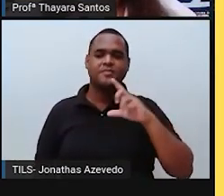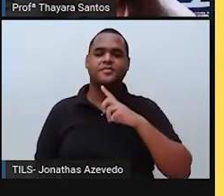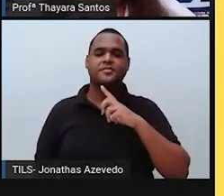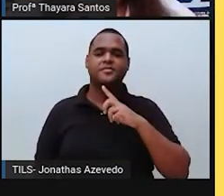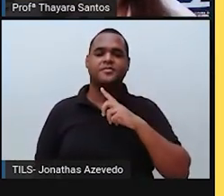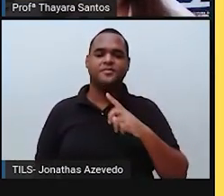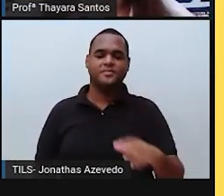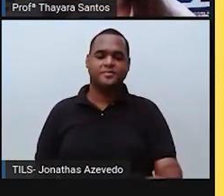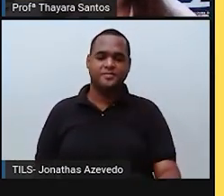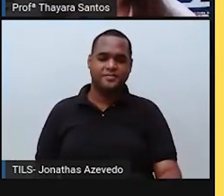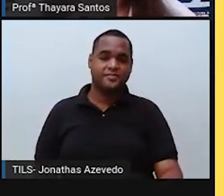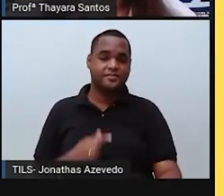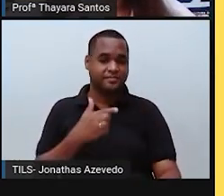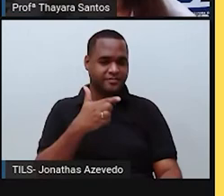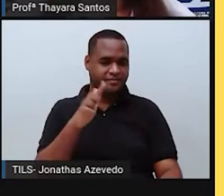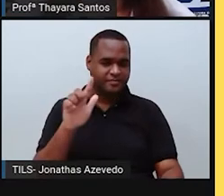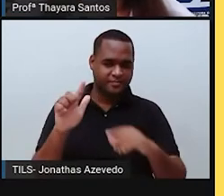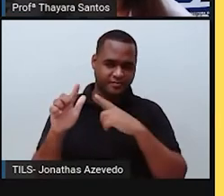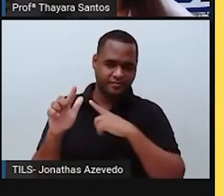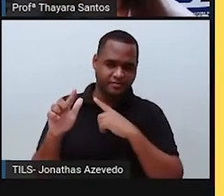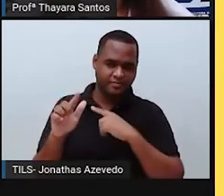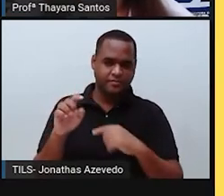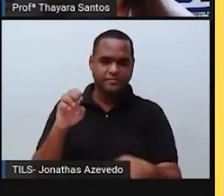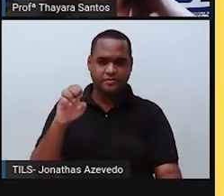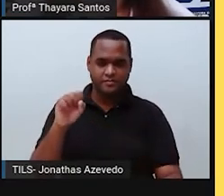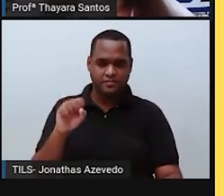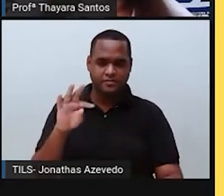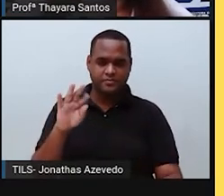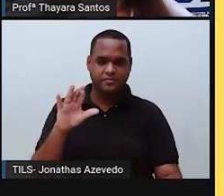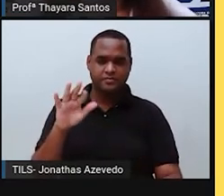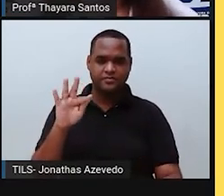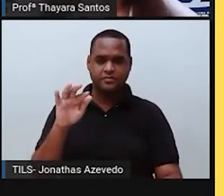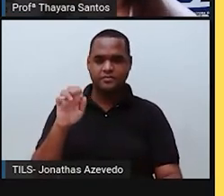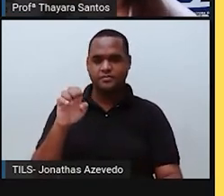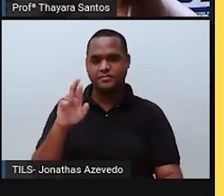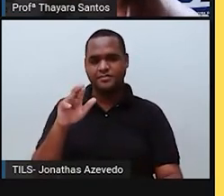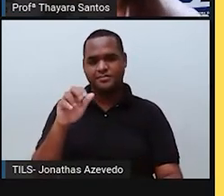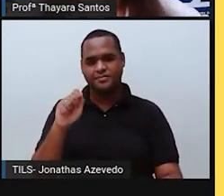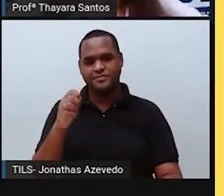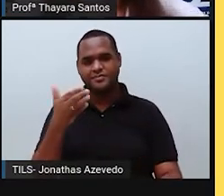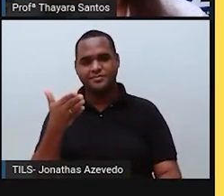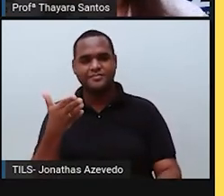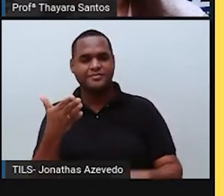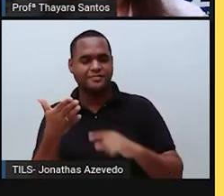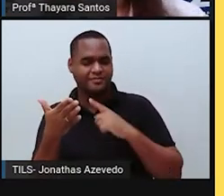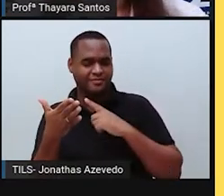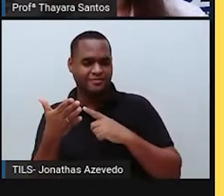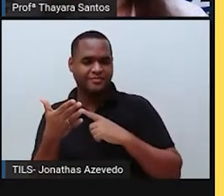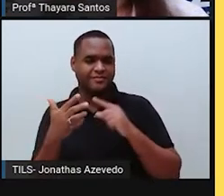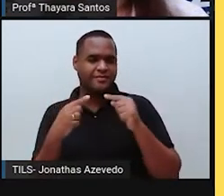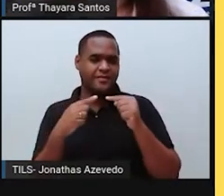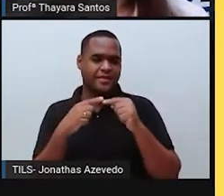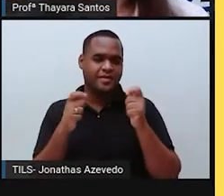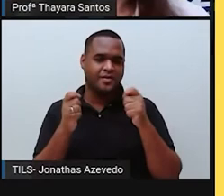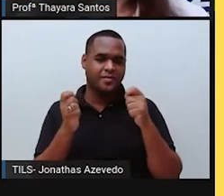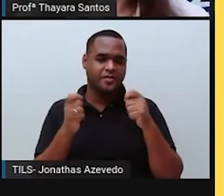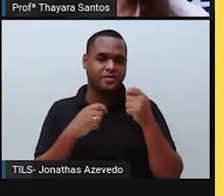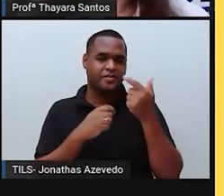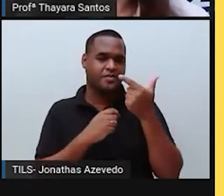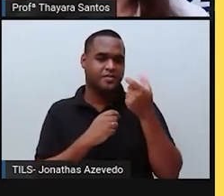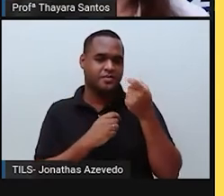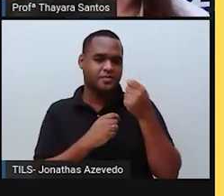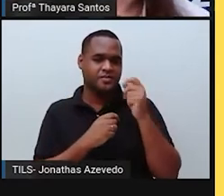troposfera, a gente tem uma outra camada, que é a estratosfera. A estratosfera, ela vai desses 20